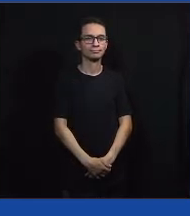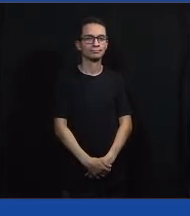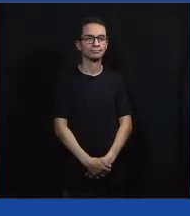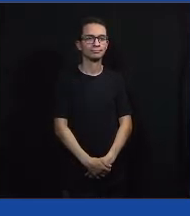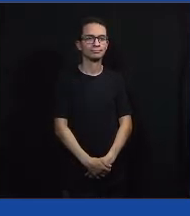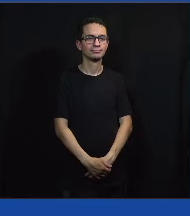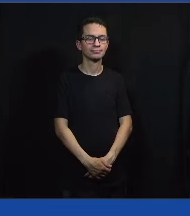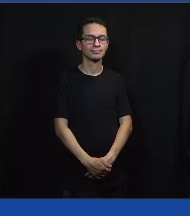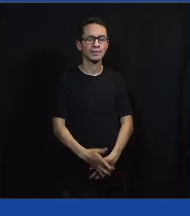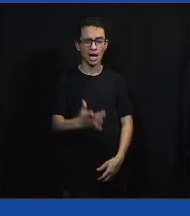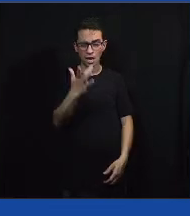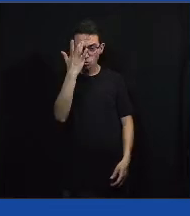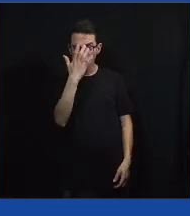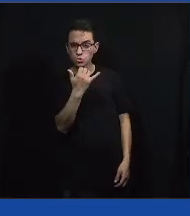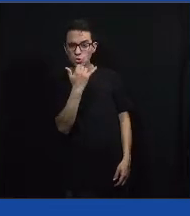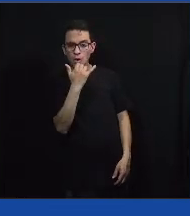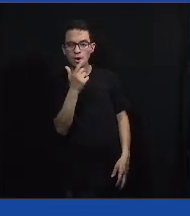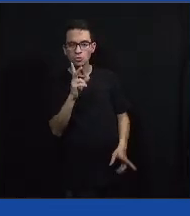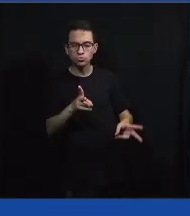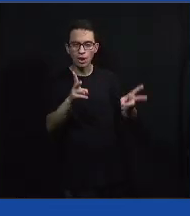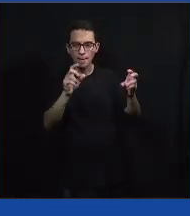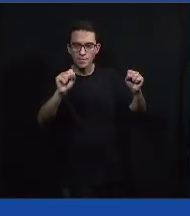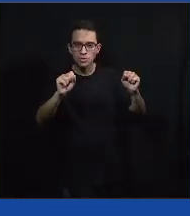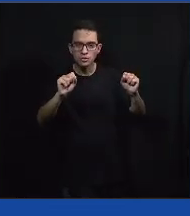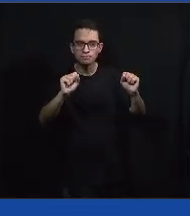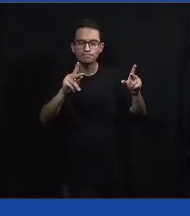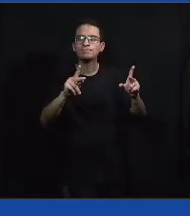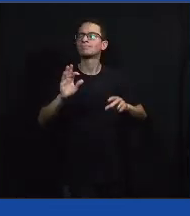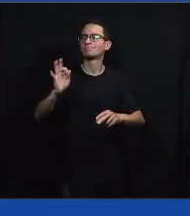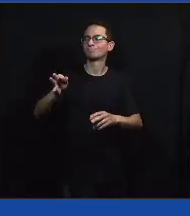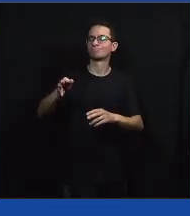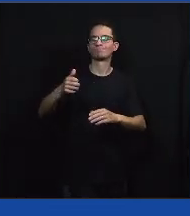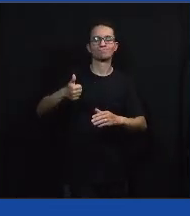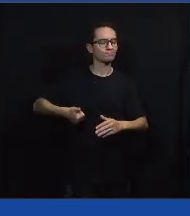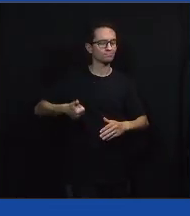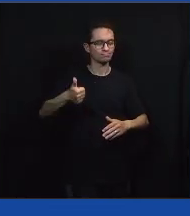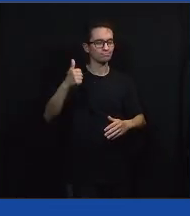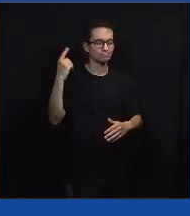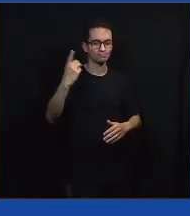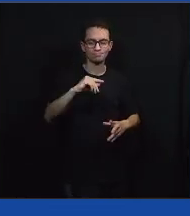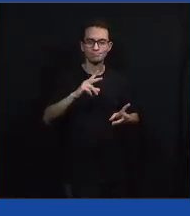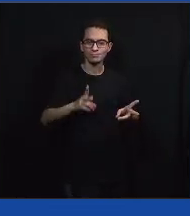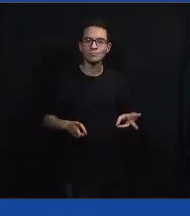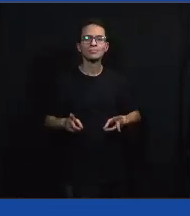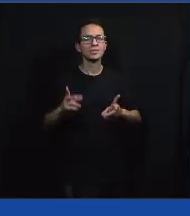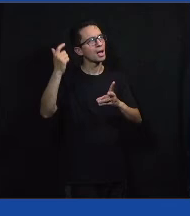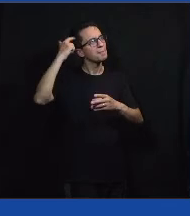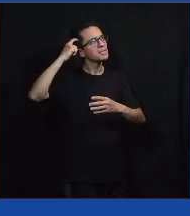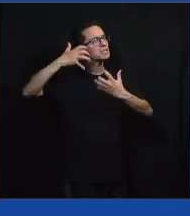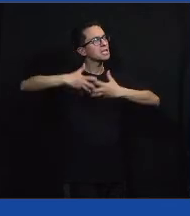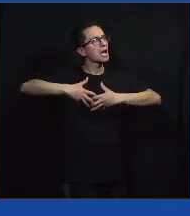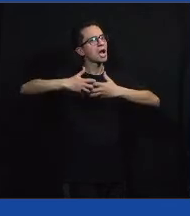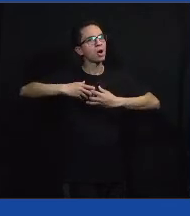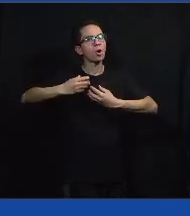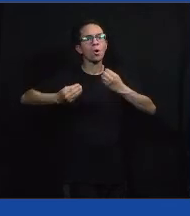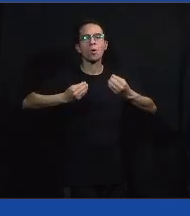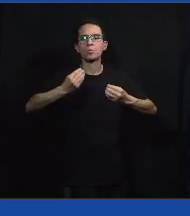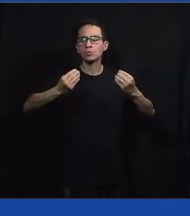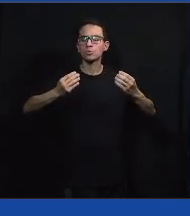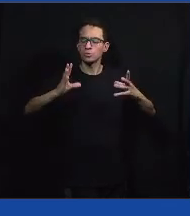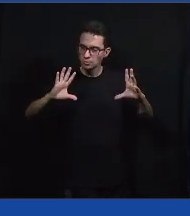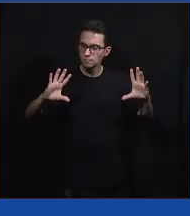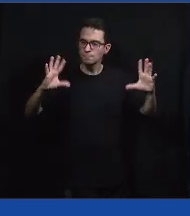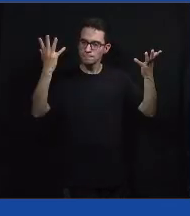Acho que já podemos ir para o próximo. Isso aí. Então, vamos aí pensar como que a gente vai lidar com essa situação.